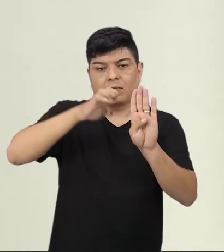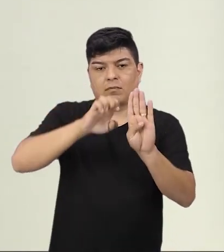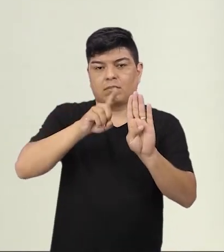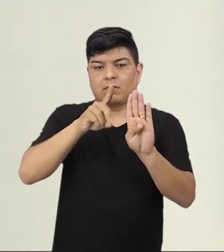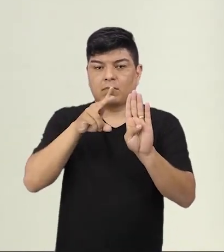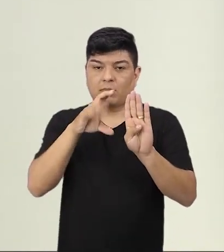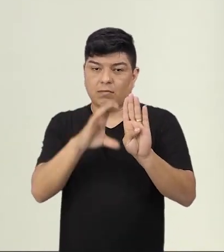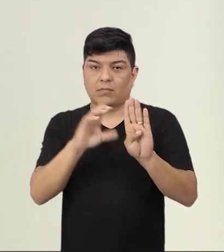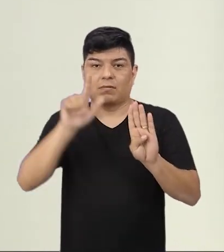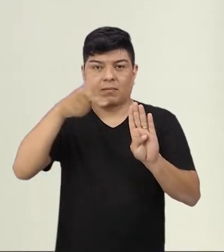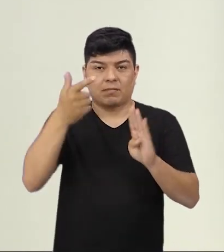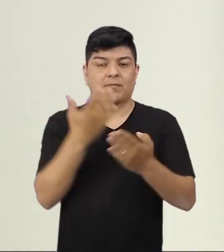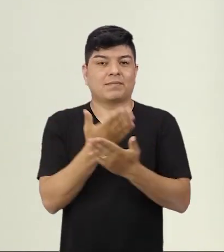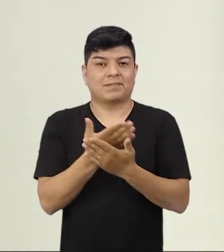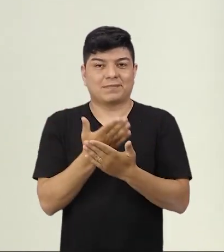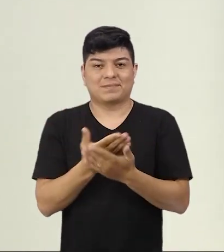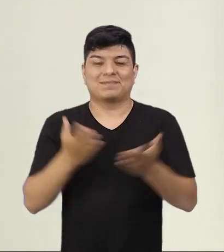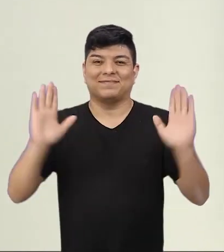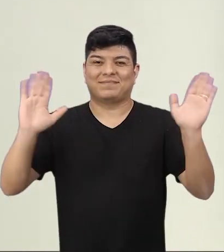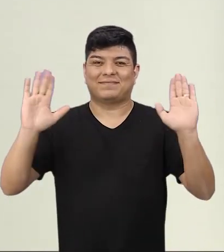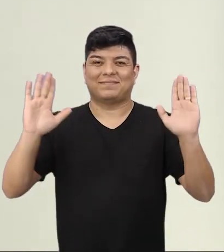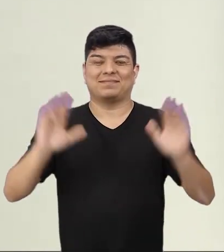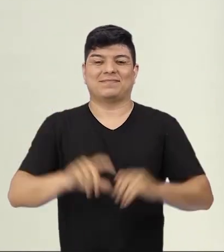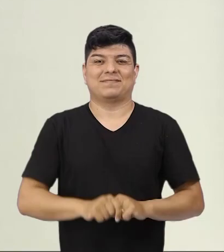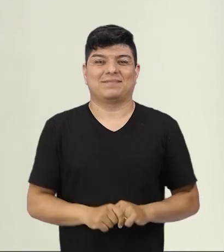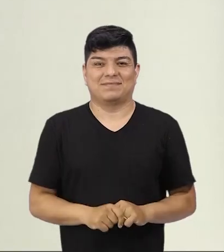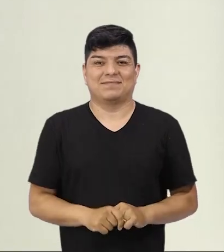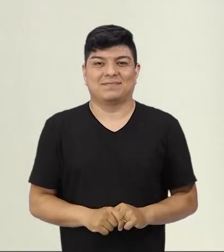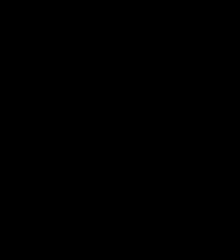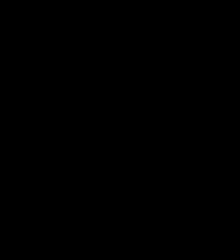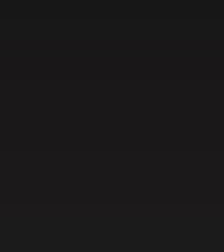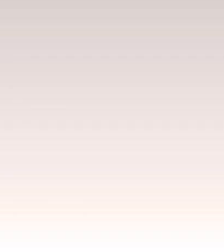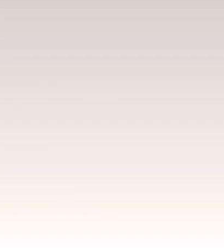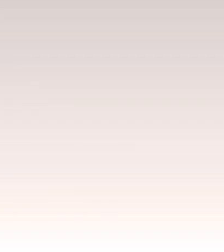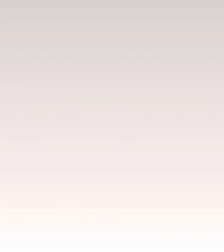plataforma e até a nossa próxima aula. Tchau!